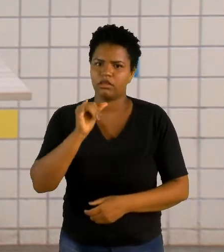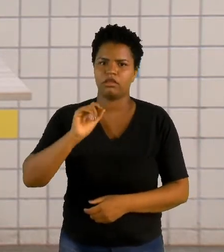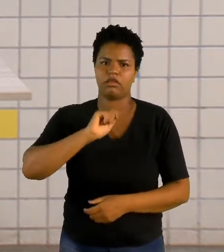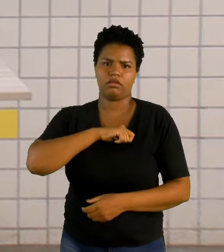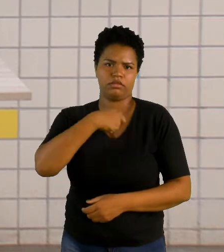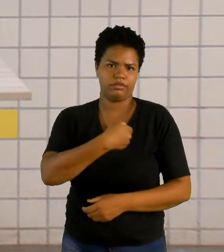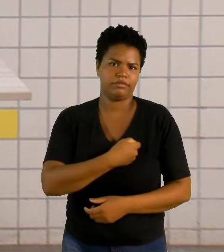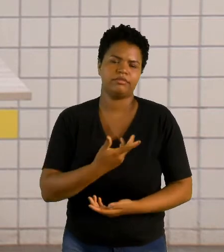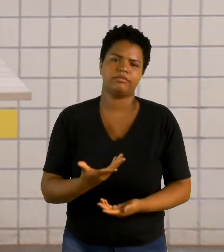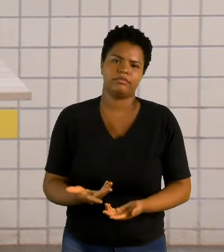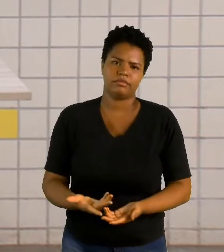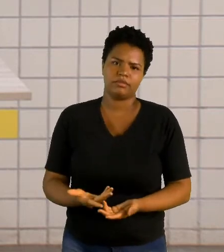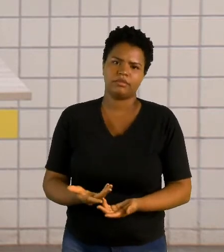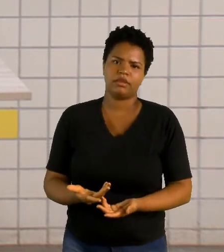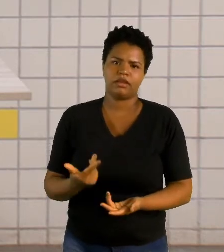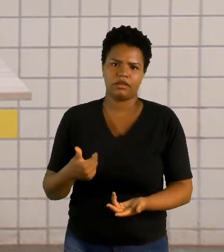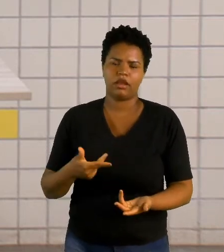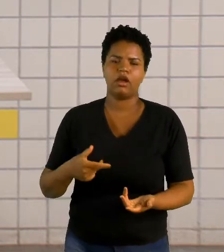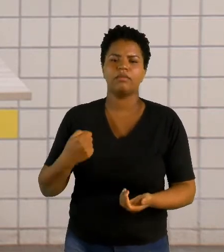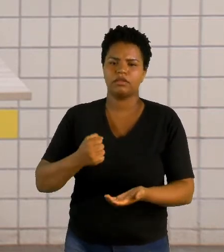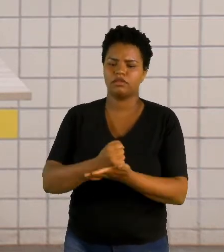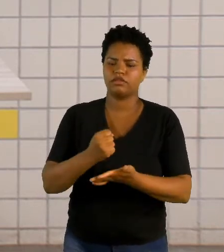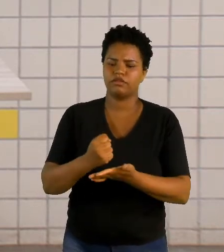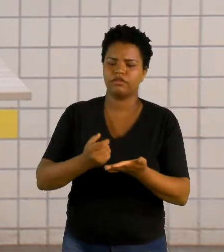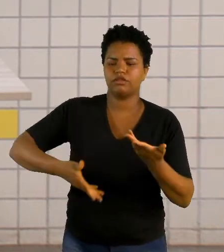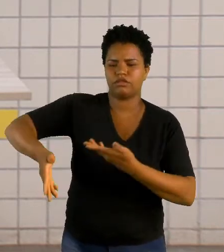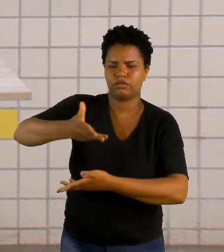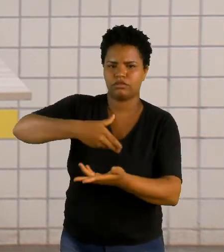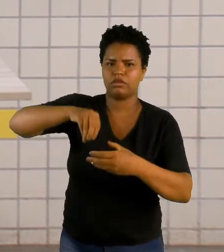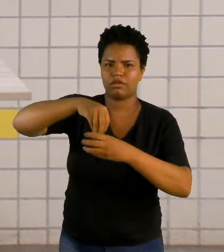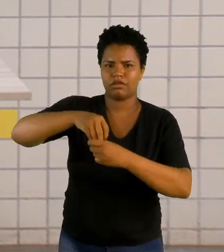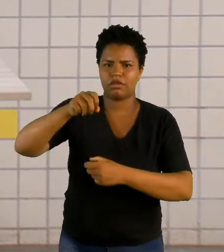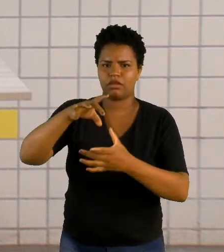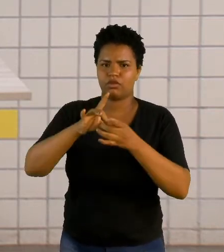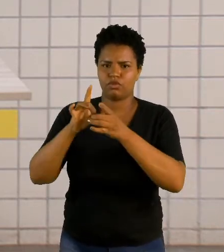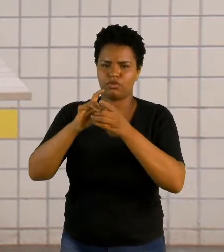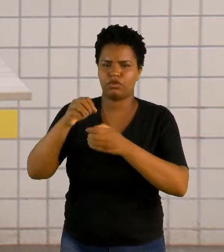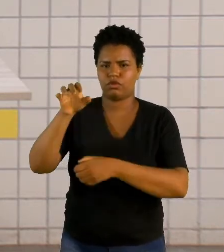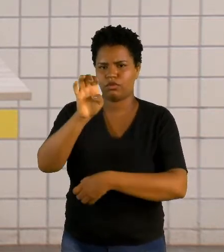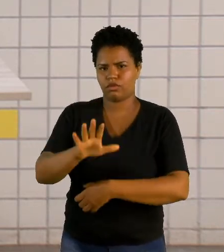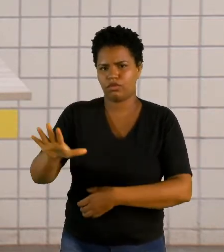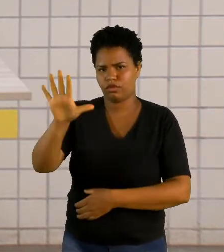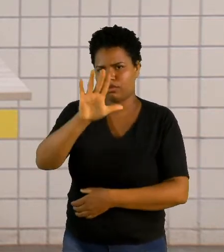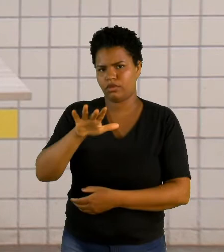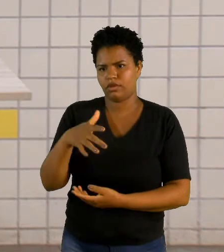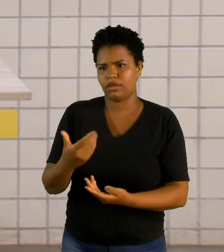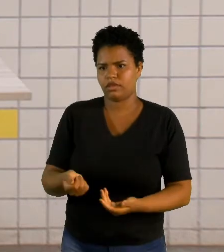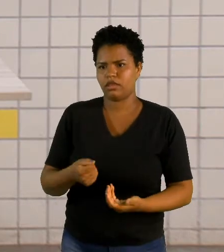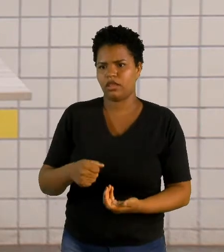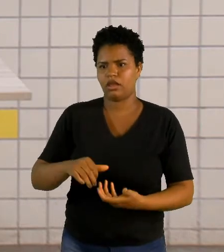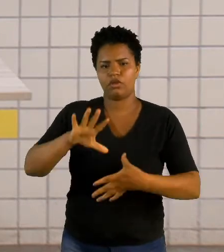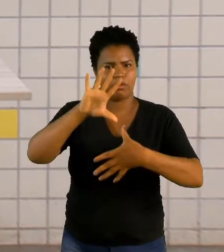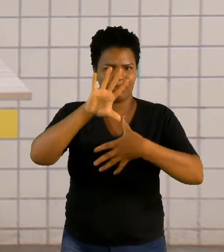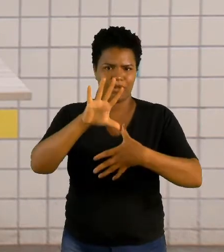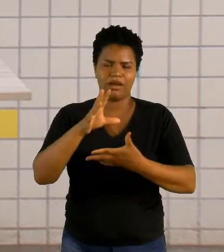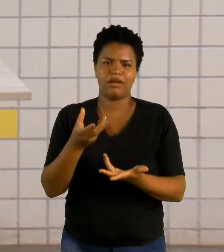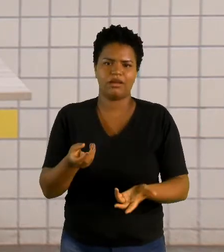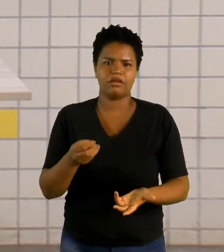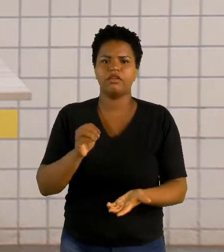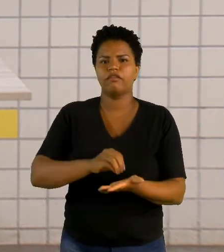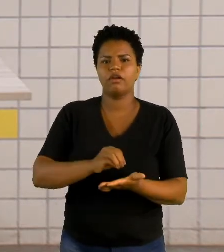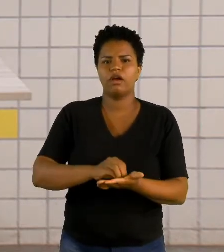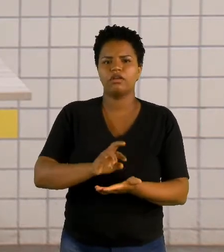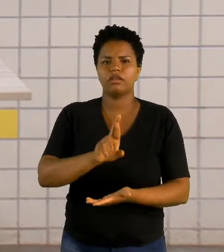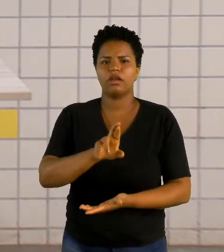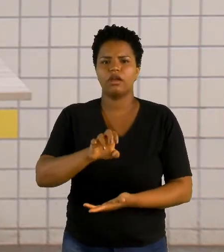tinha livre circulação dentro da União Europeia. Nesse nosso mapa, ele está um pouco antiguinho, porque ele ainda mostra lá o Reino Unido. O Reino Unido